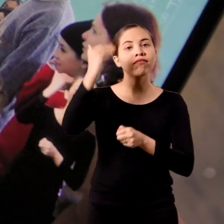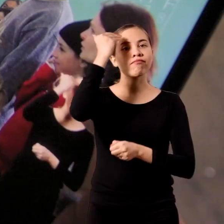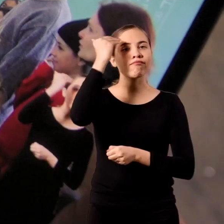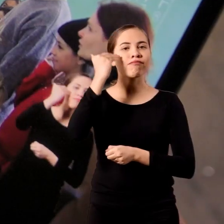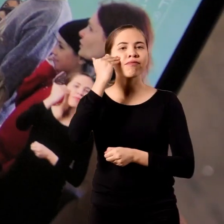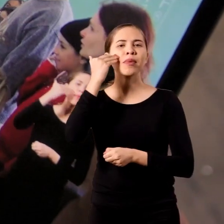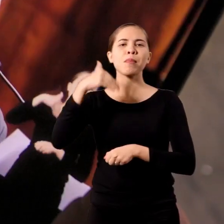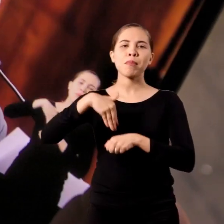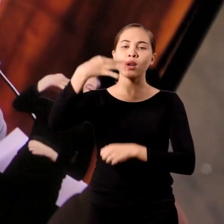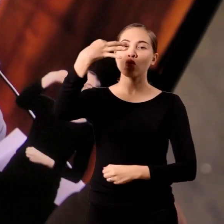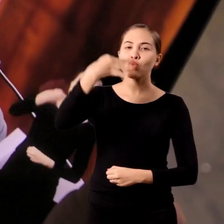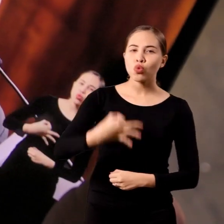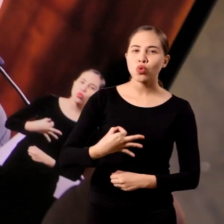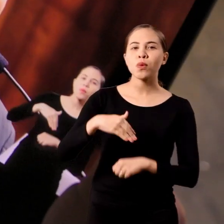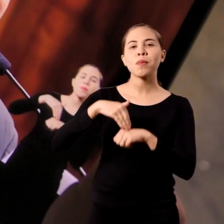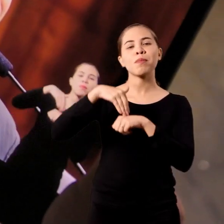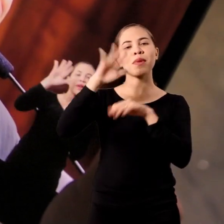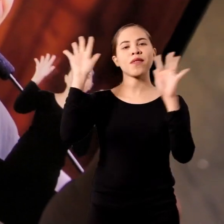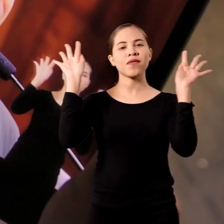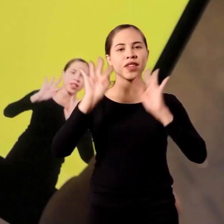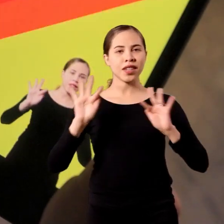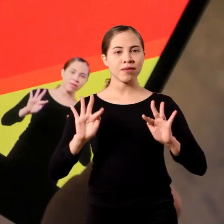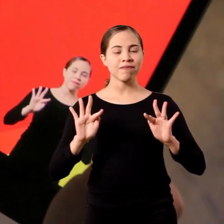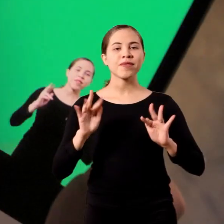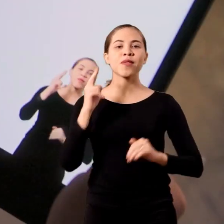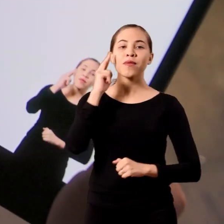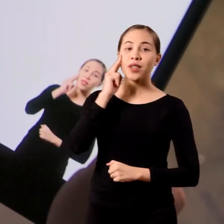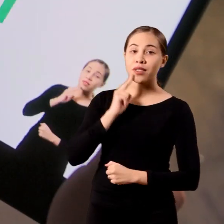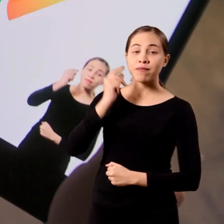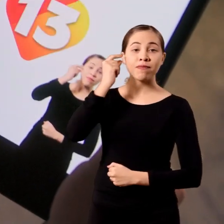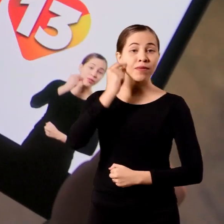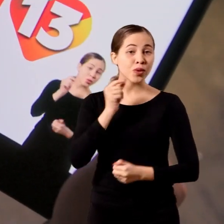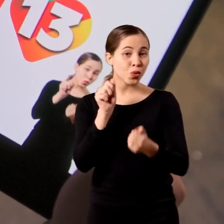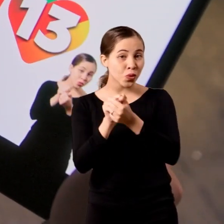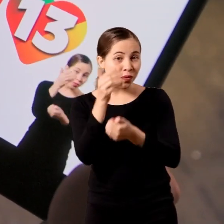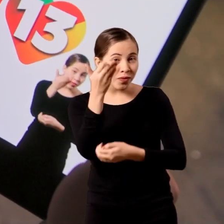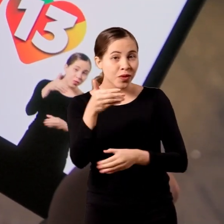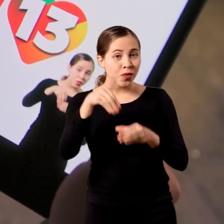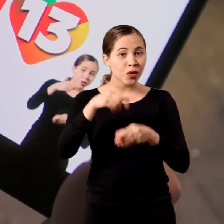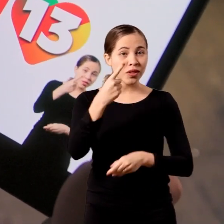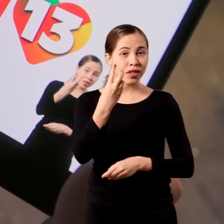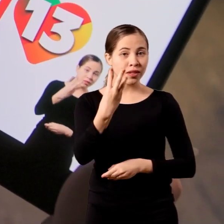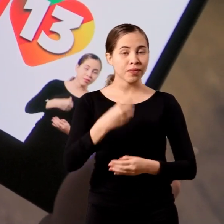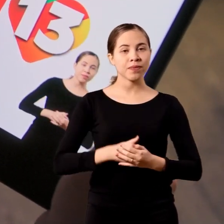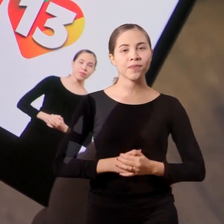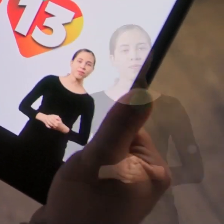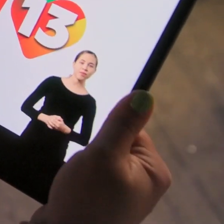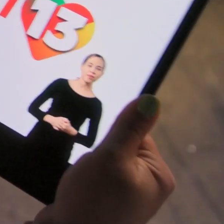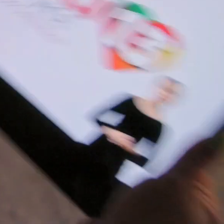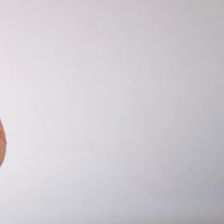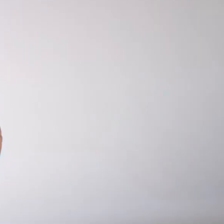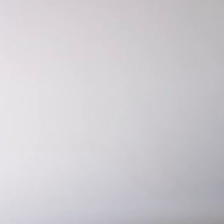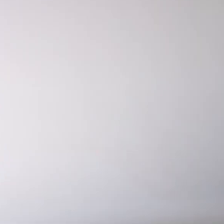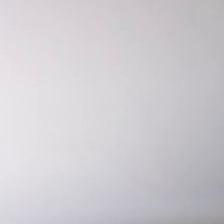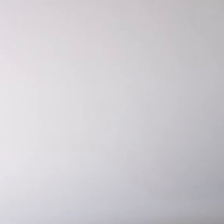para que Santa Maria seja mais justa e mais feliz. É Valdeci, Farré e você. Vote 13.